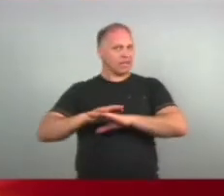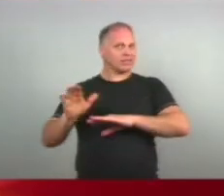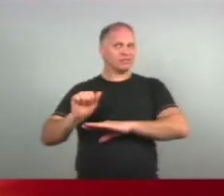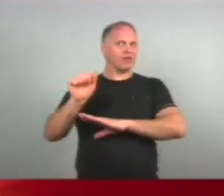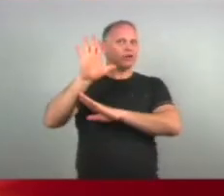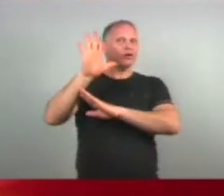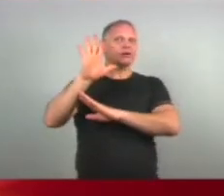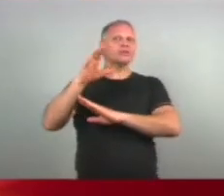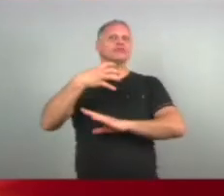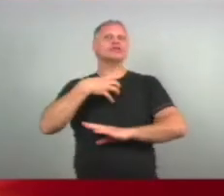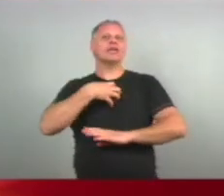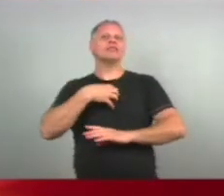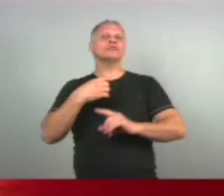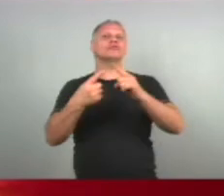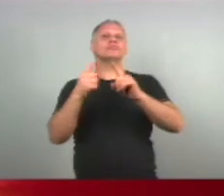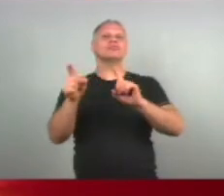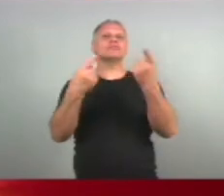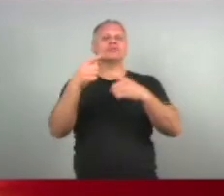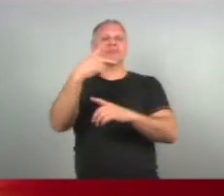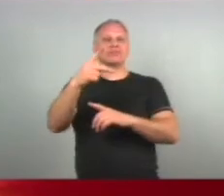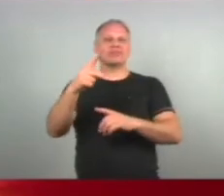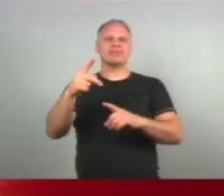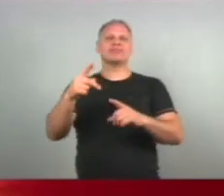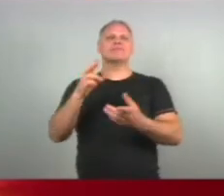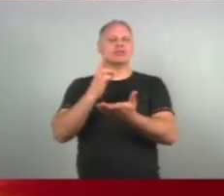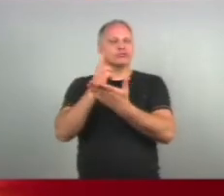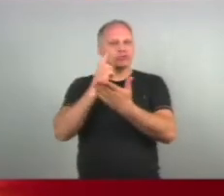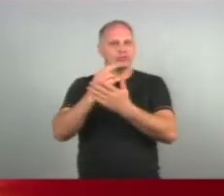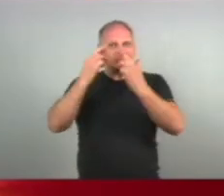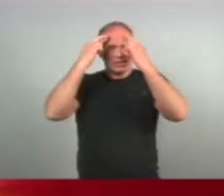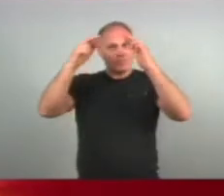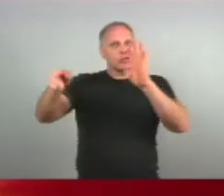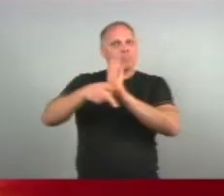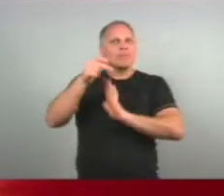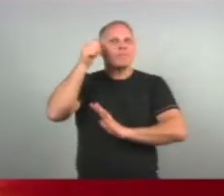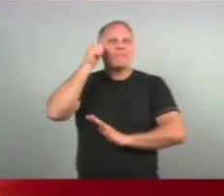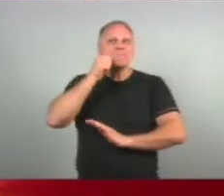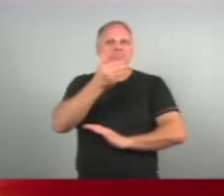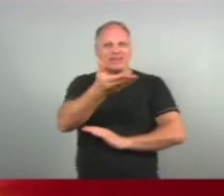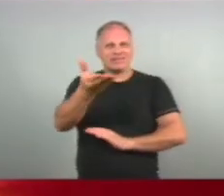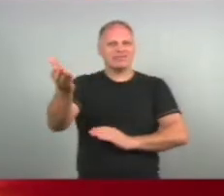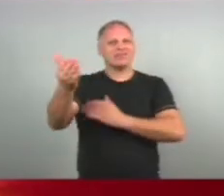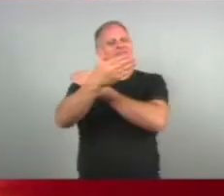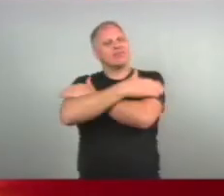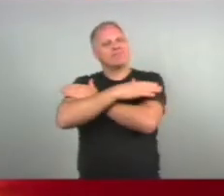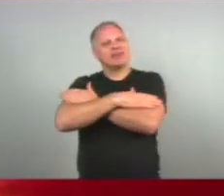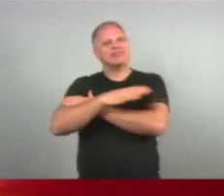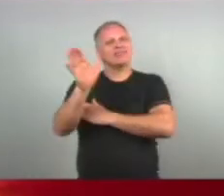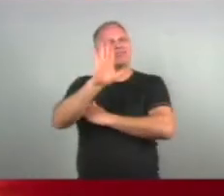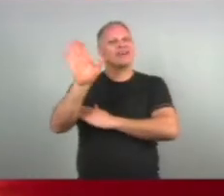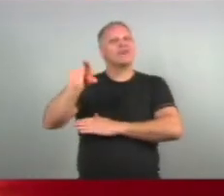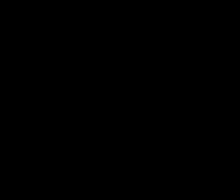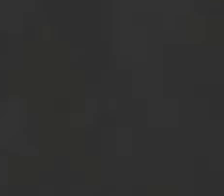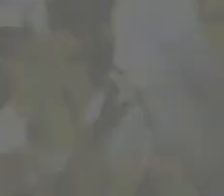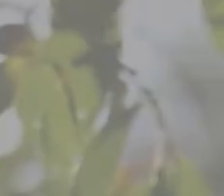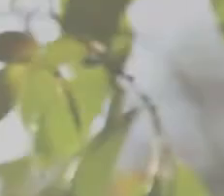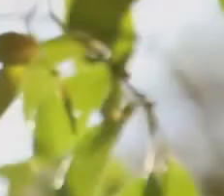musicais De vocês Mas não deixem Depreciar a nossa imagem Enquanto mulher Um abraço E até o próximo